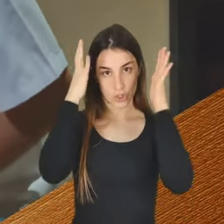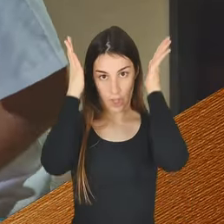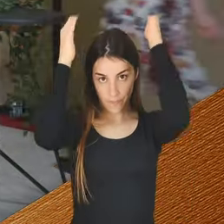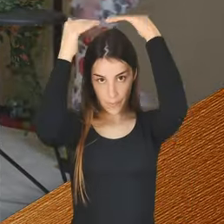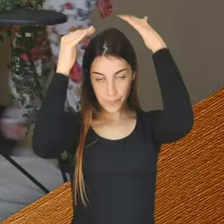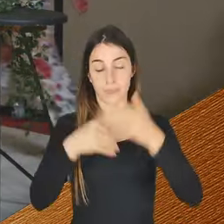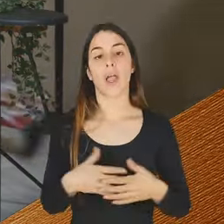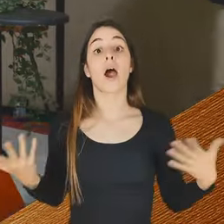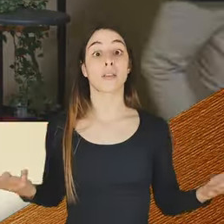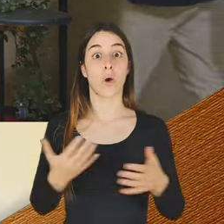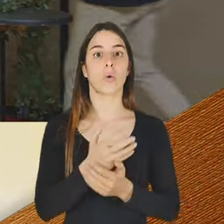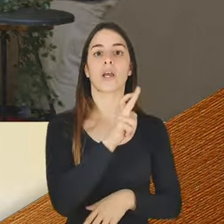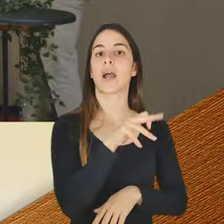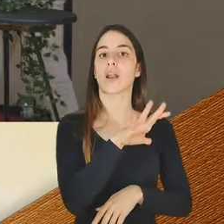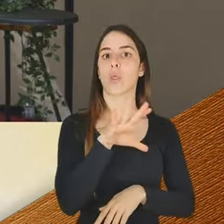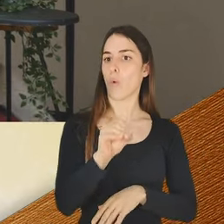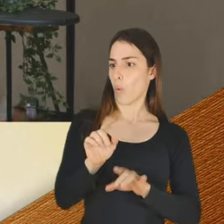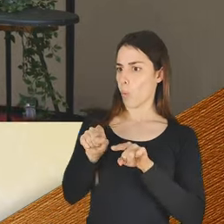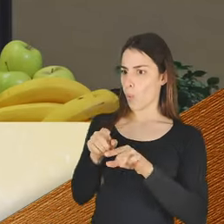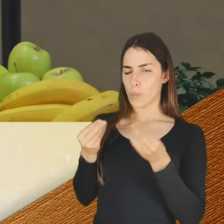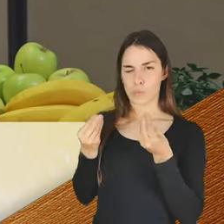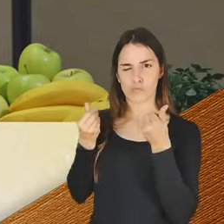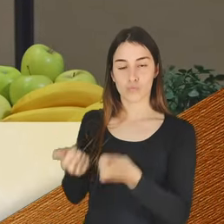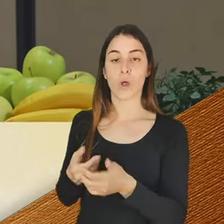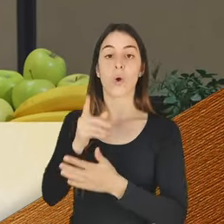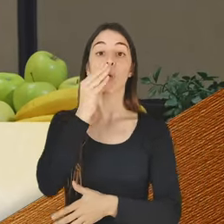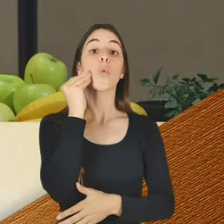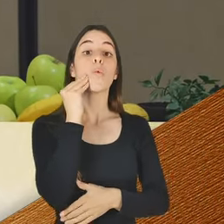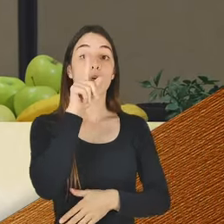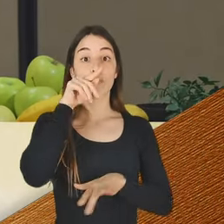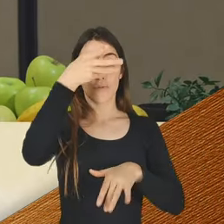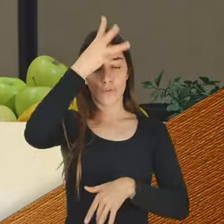Então, Ricardo. Que belo aspecto. Como é que está este frango a passarinho?